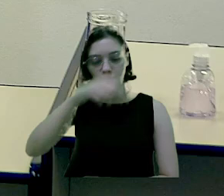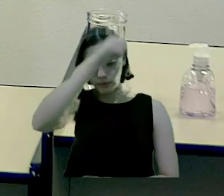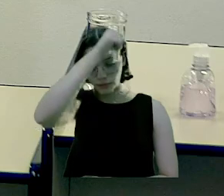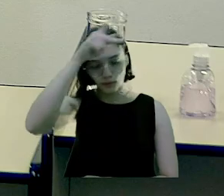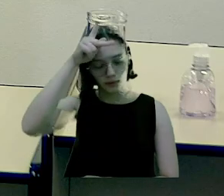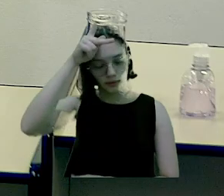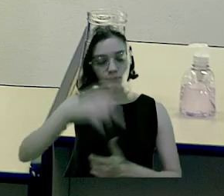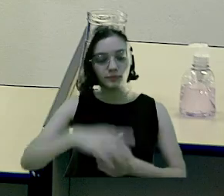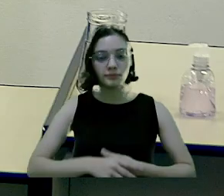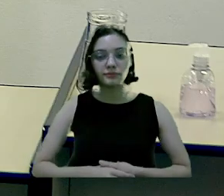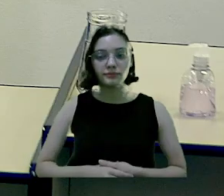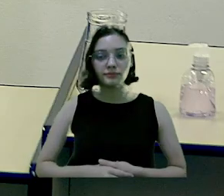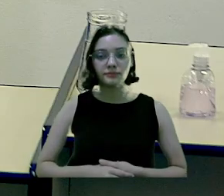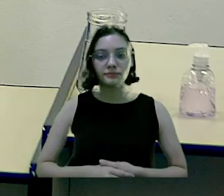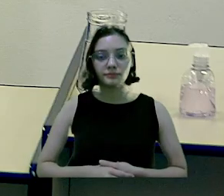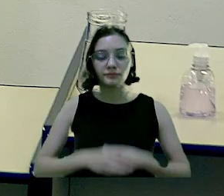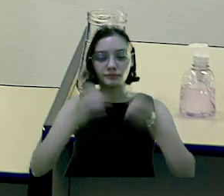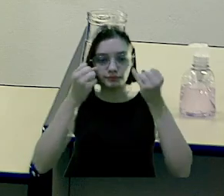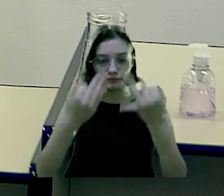Barros, Prefeito Municipal.